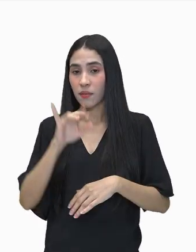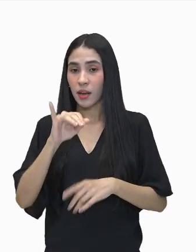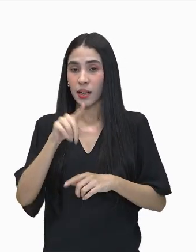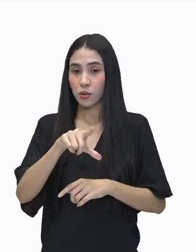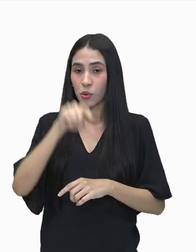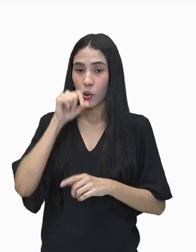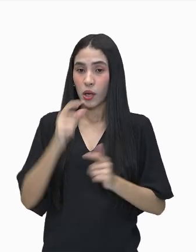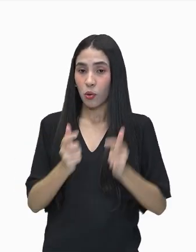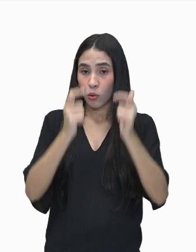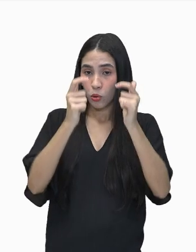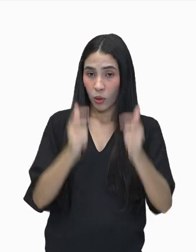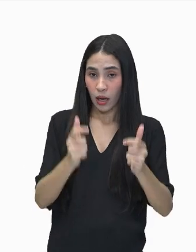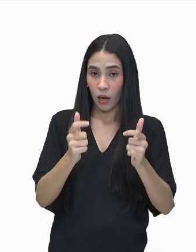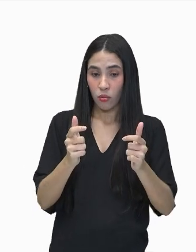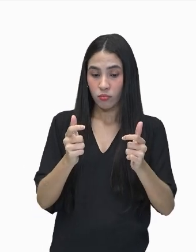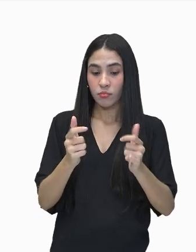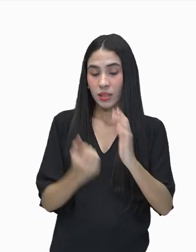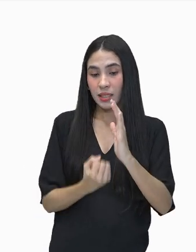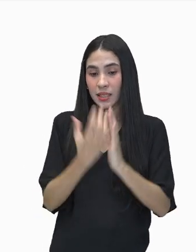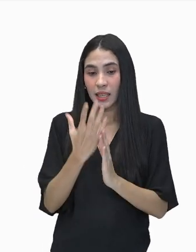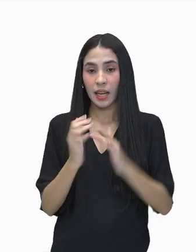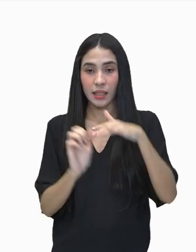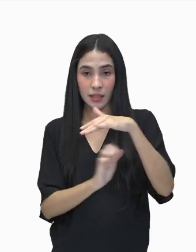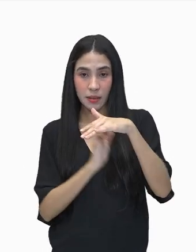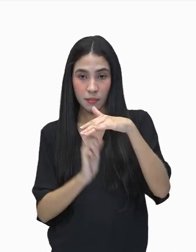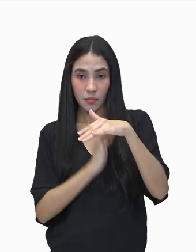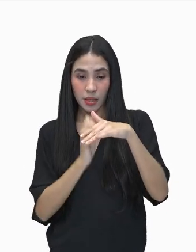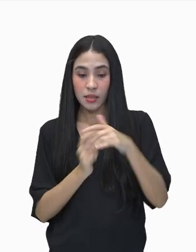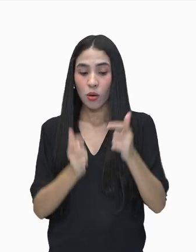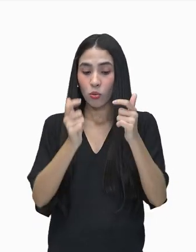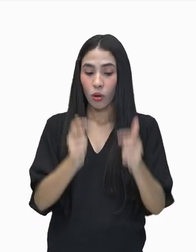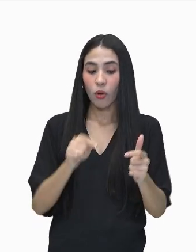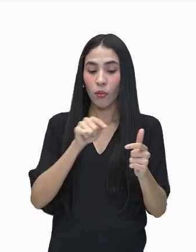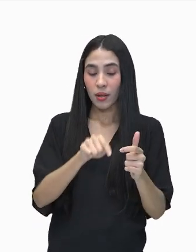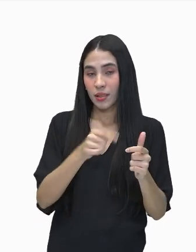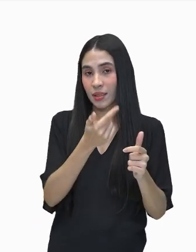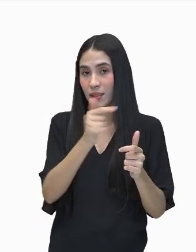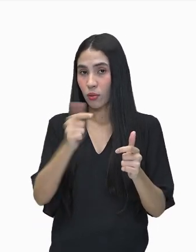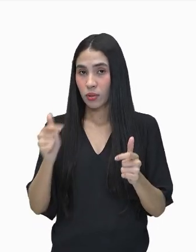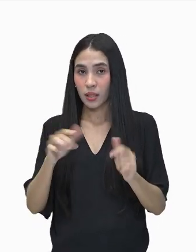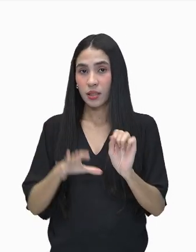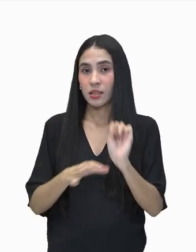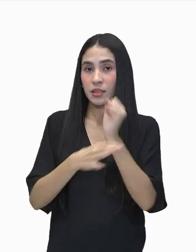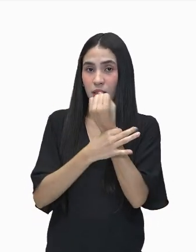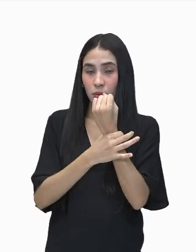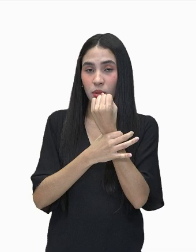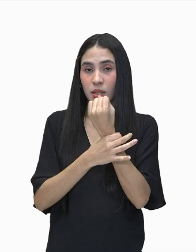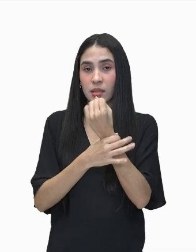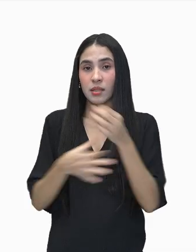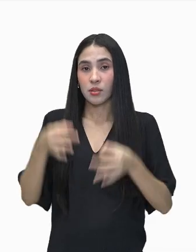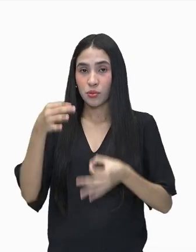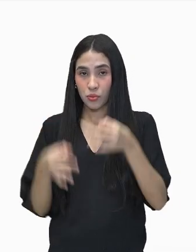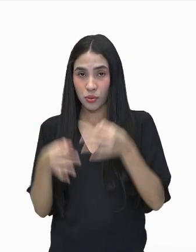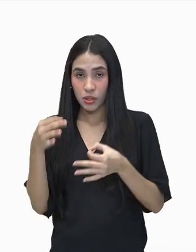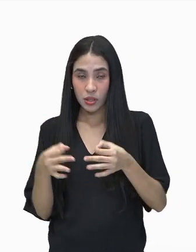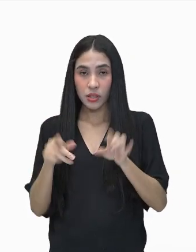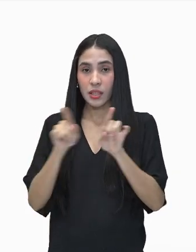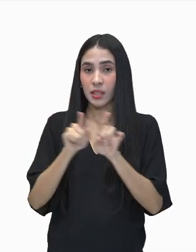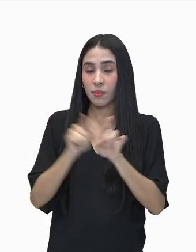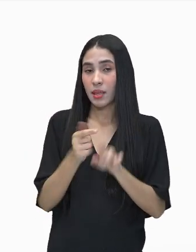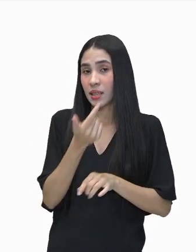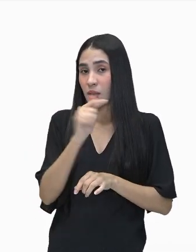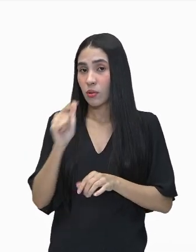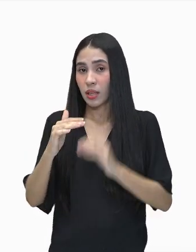instalar uma de suas filiais, e nesse lugar nós não tivermos a segurança jurídica e a estabilidade